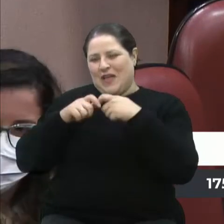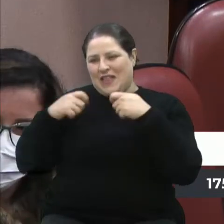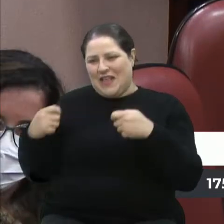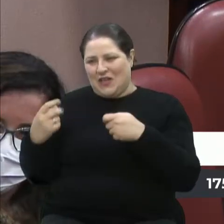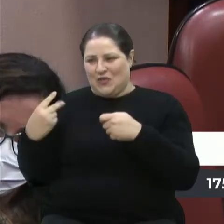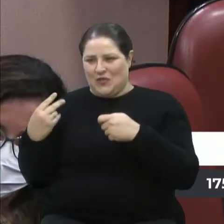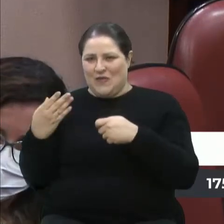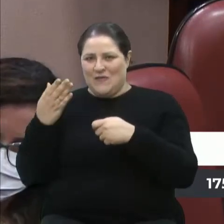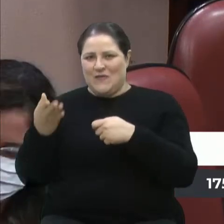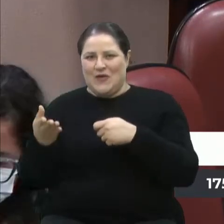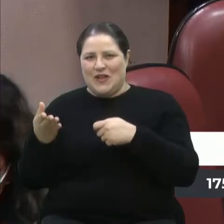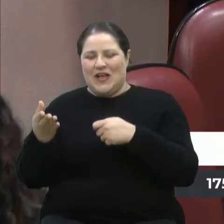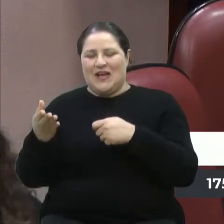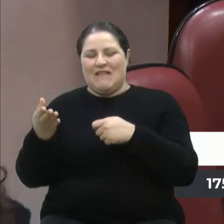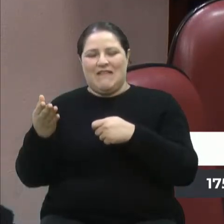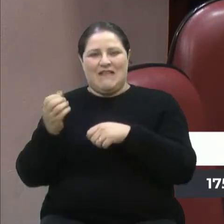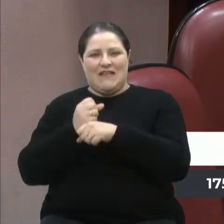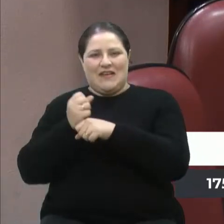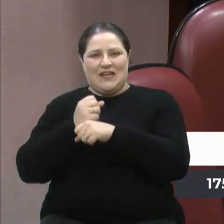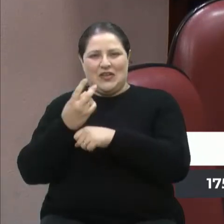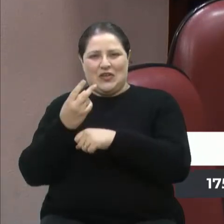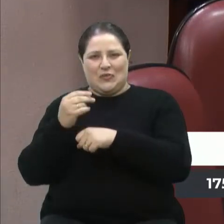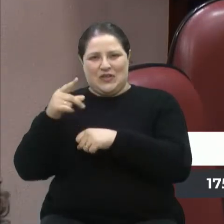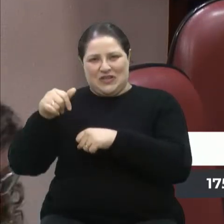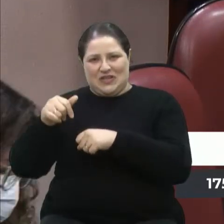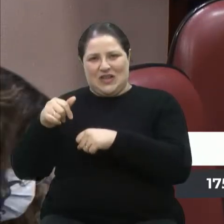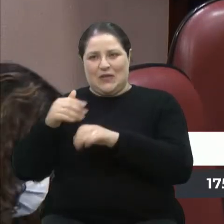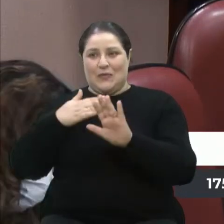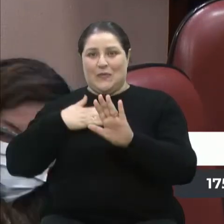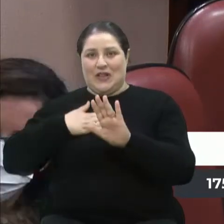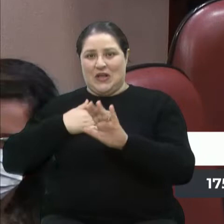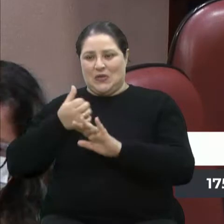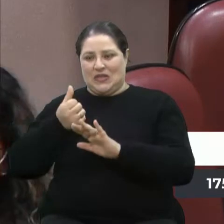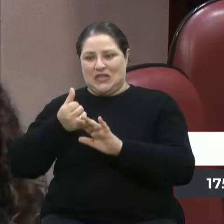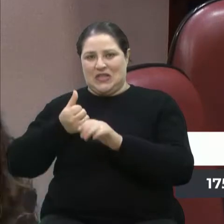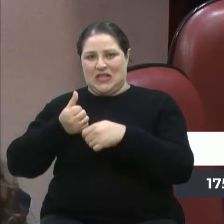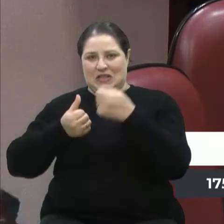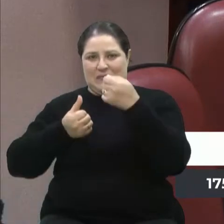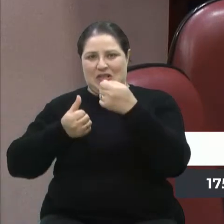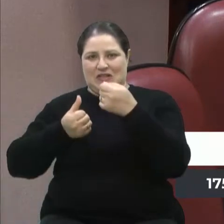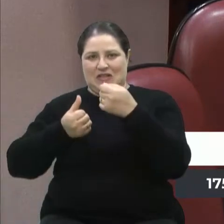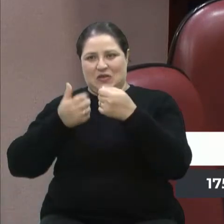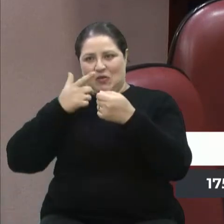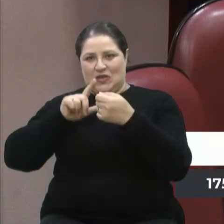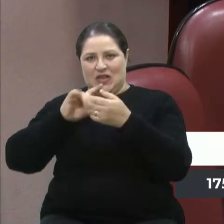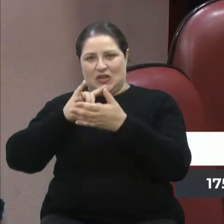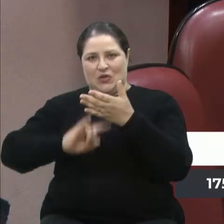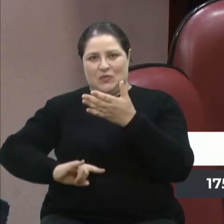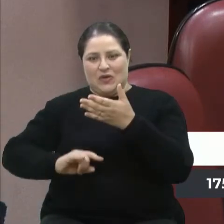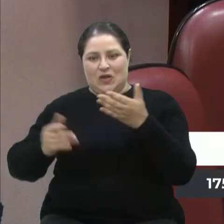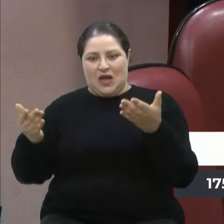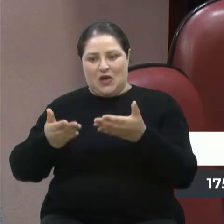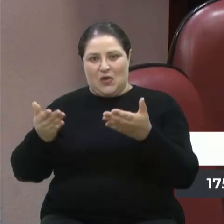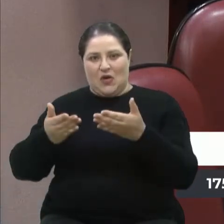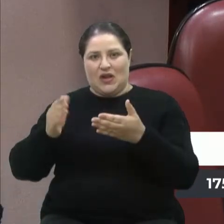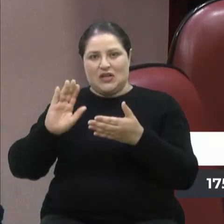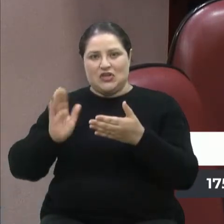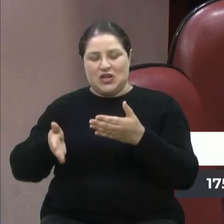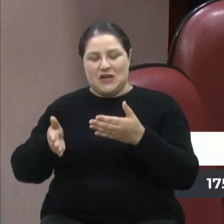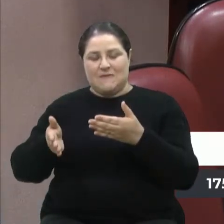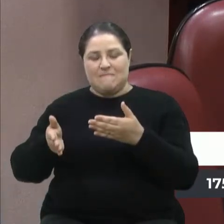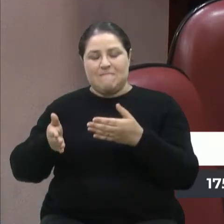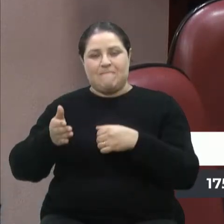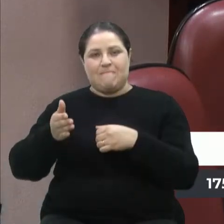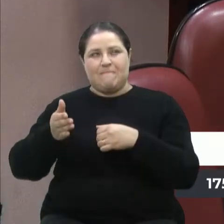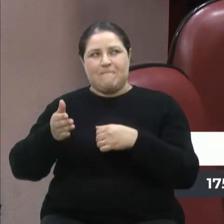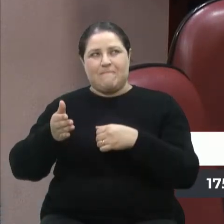tinham prometido lá em seis meses de ler até as escrituras. E agora, sábado, foram os primeiros cem títulos, anunciado mais